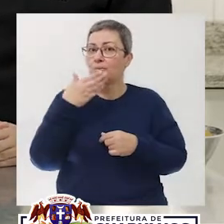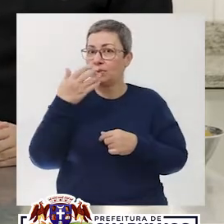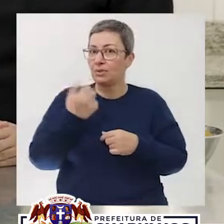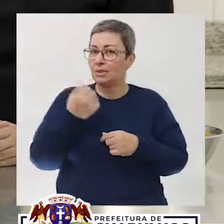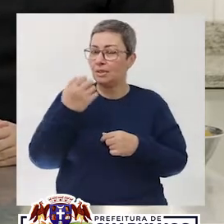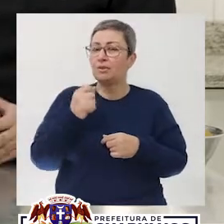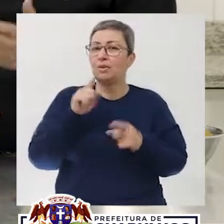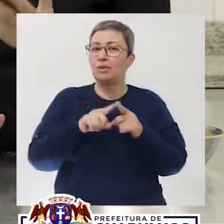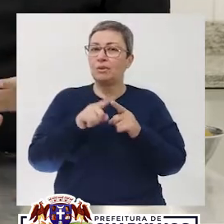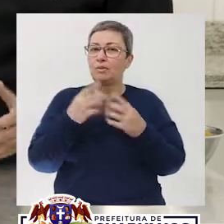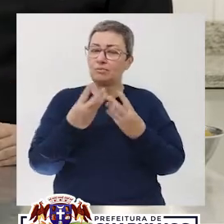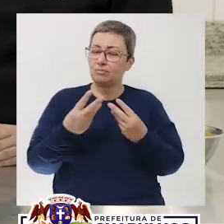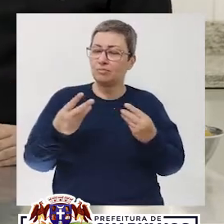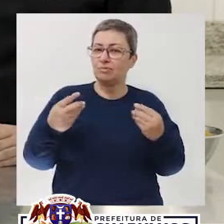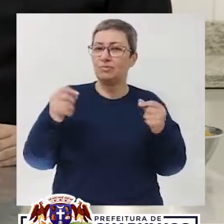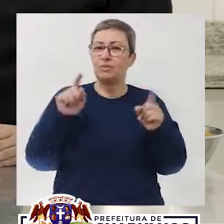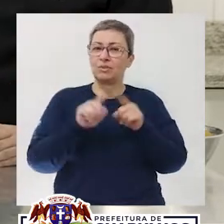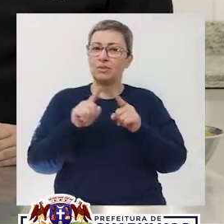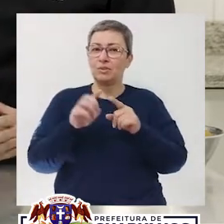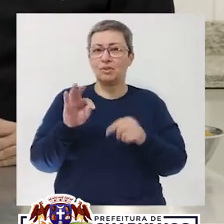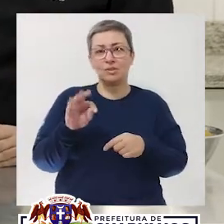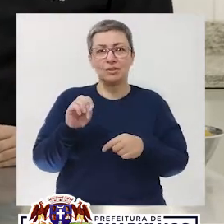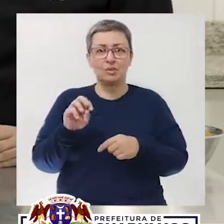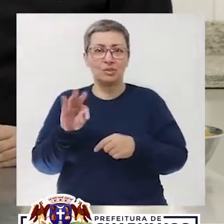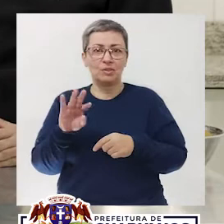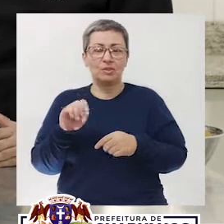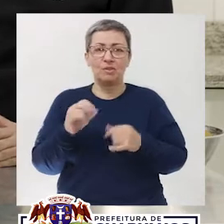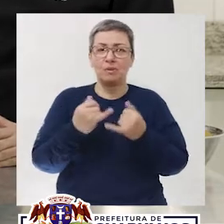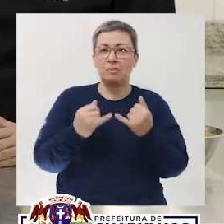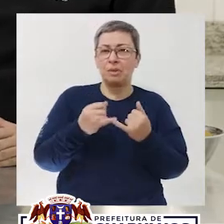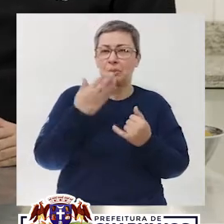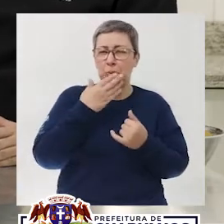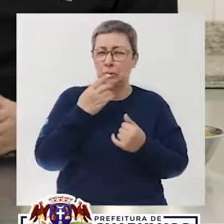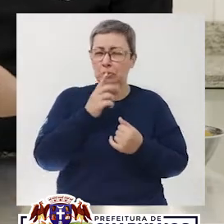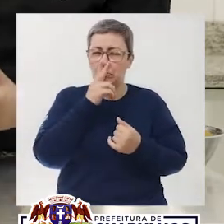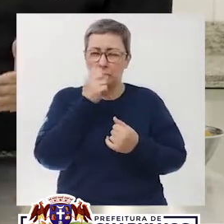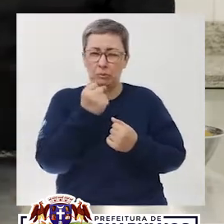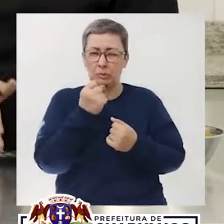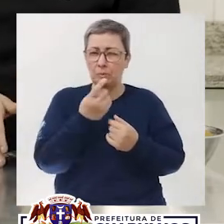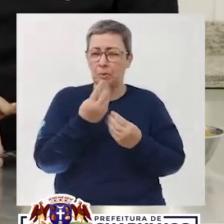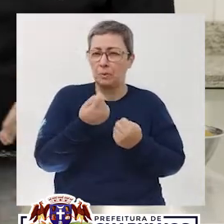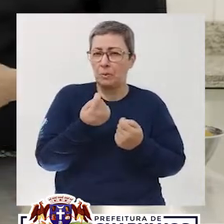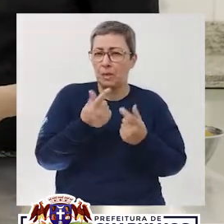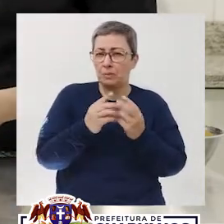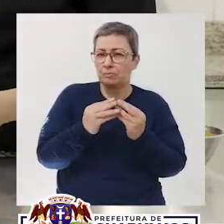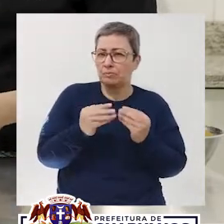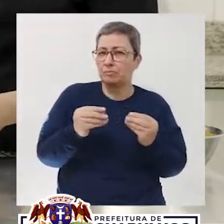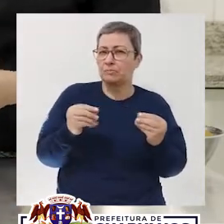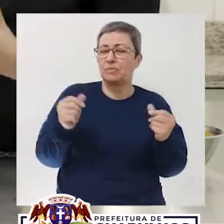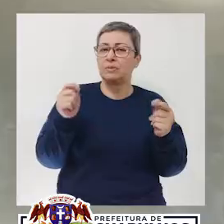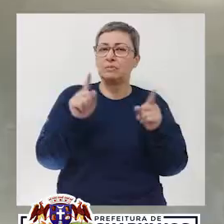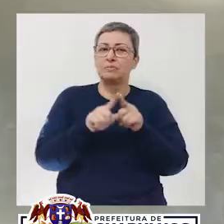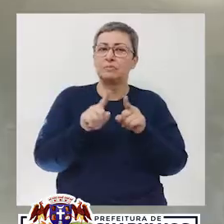de leite. Vai ser o que vai dar todo o charme aí dessa nossa torta. Vai quebrar um pouco esse doce aí. Doce de leite com creme de